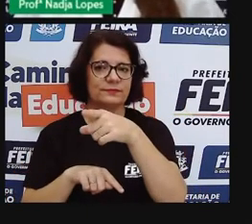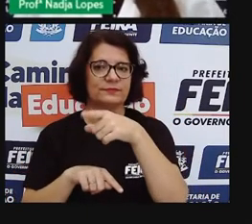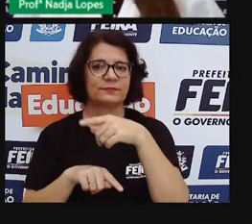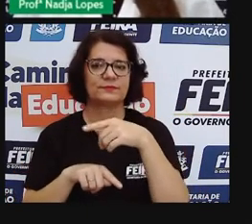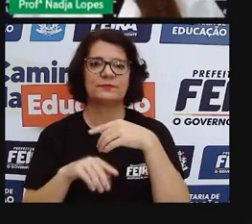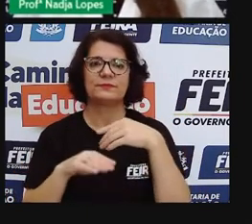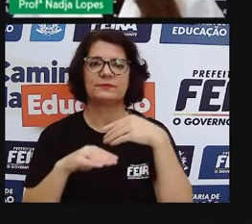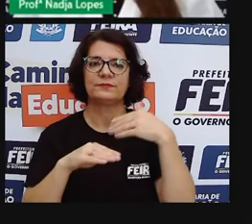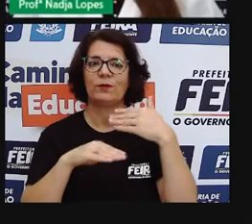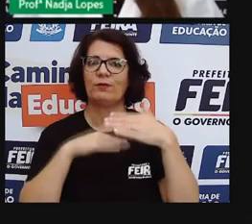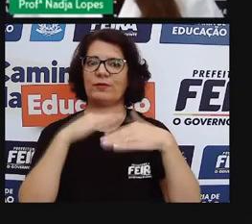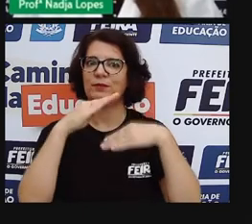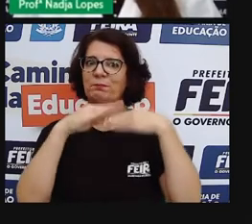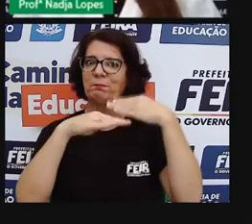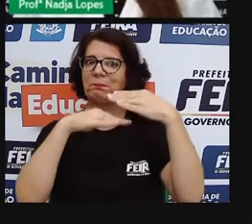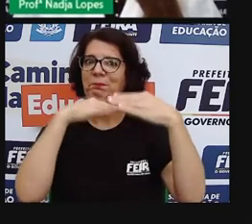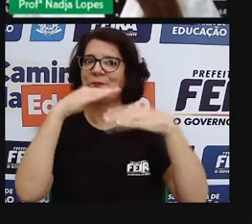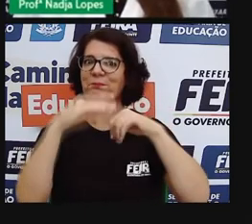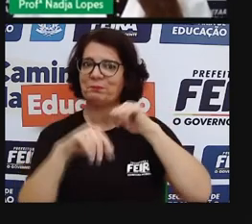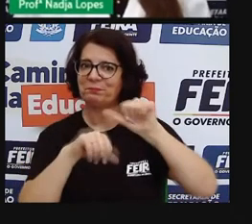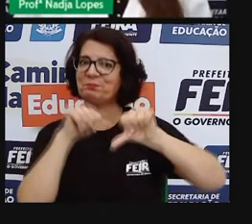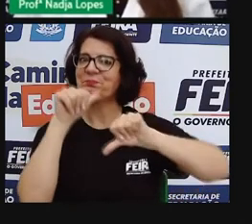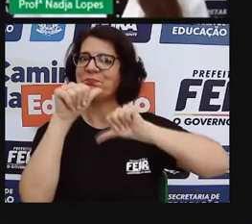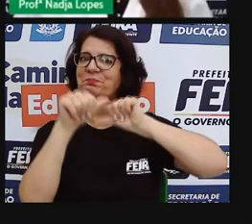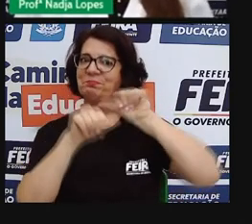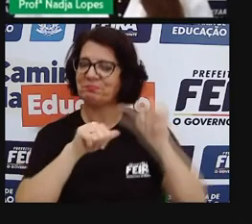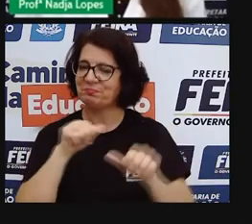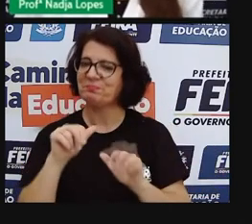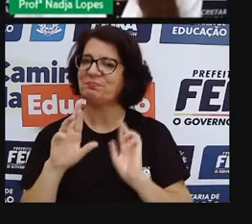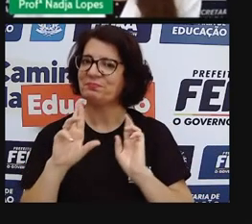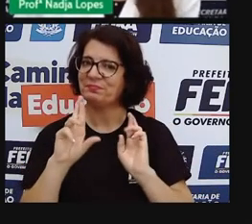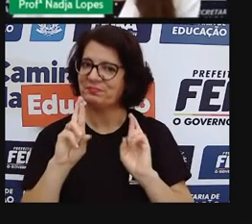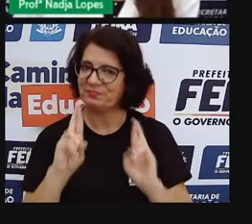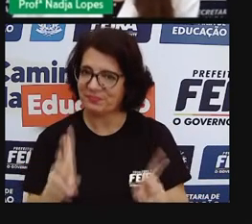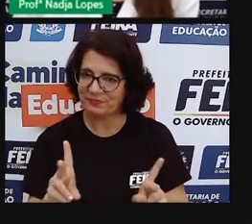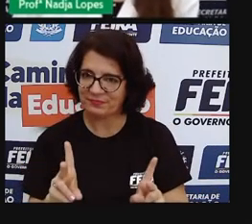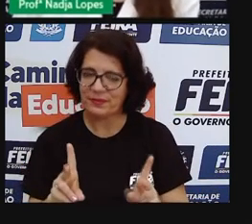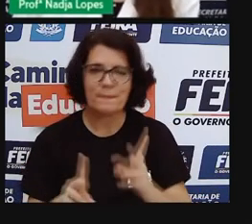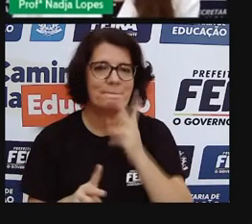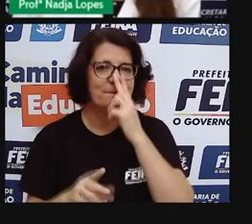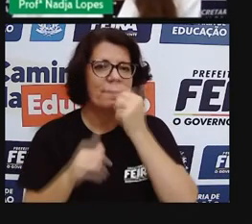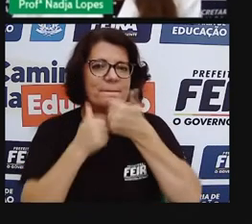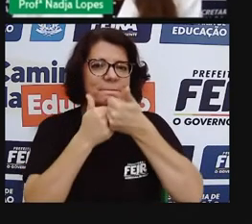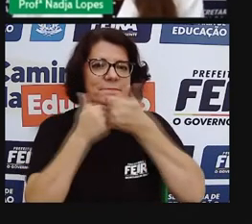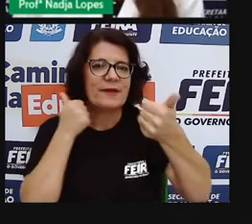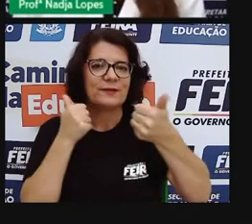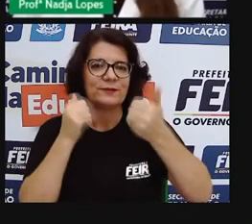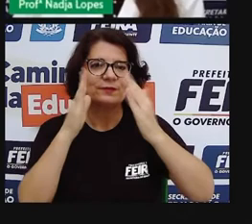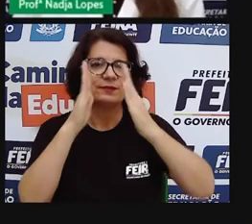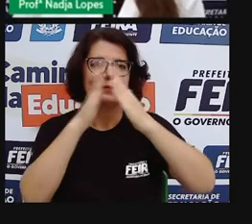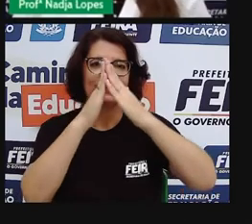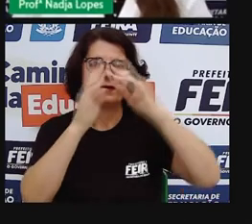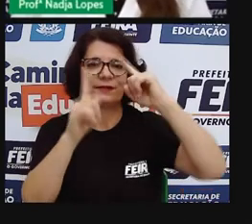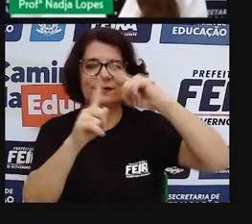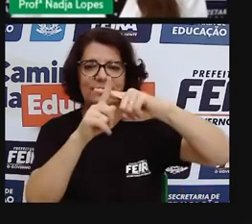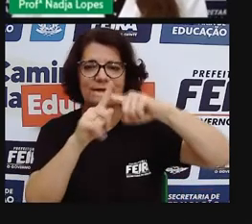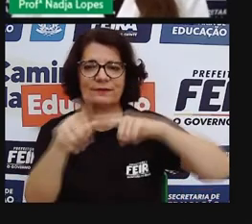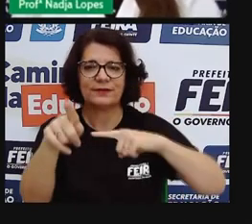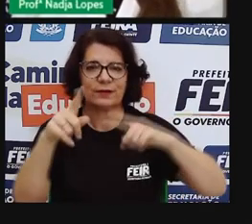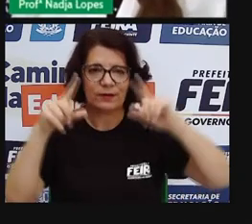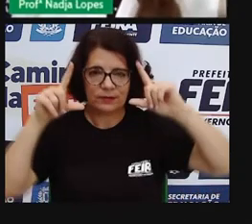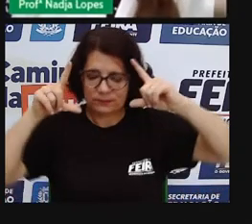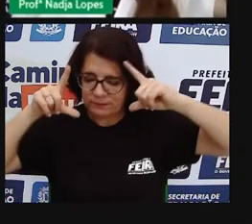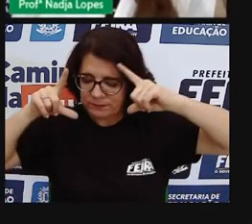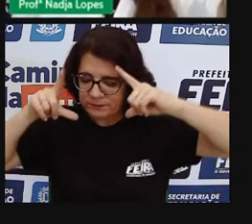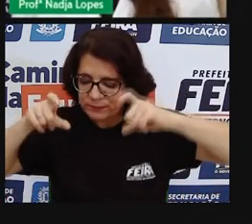evoluiu a nossa cidade. Lá em frente à igreja, Senhor dos Passos, né, essa foto foi tirada da sacada da